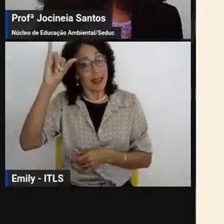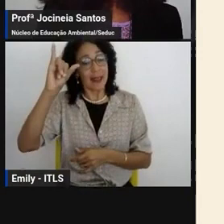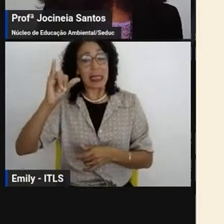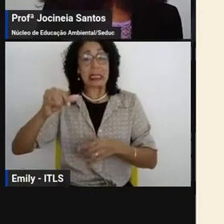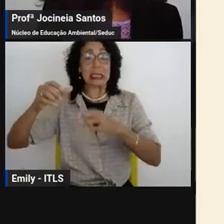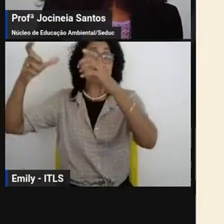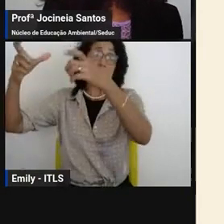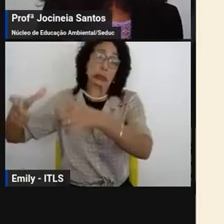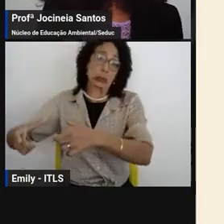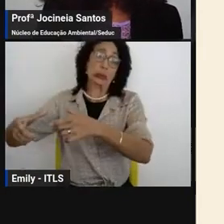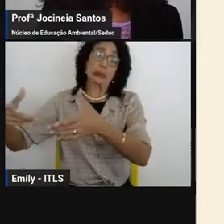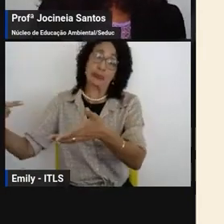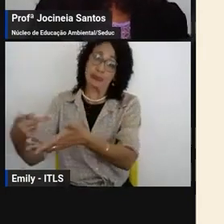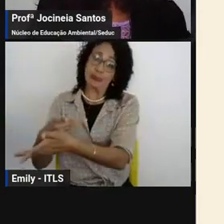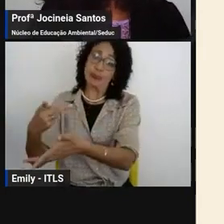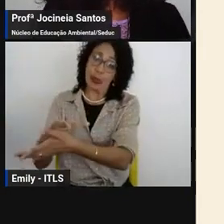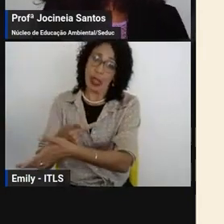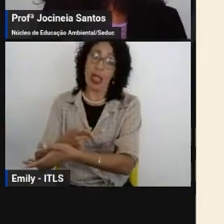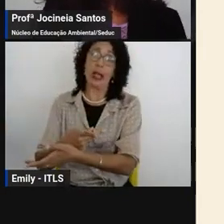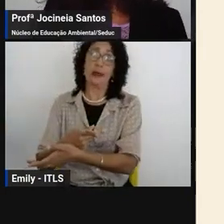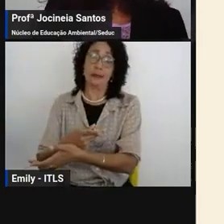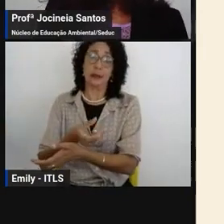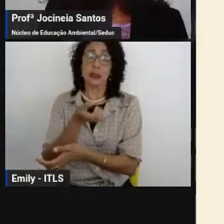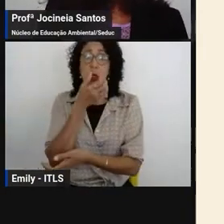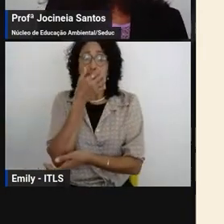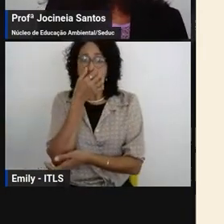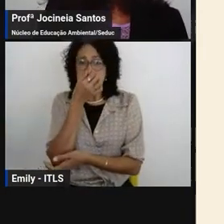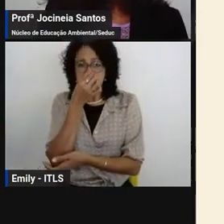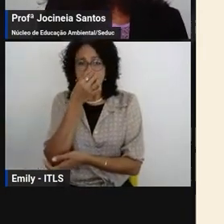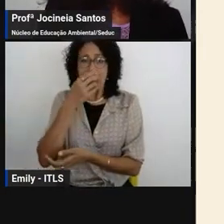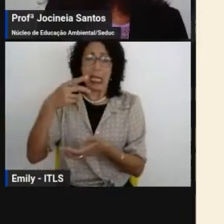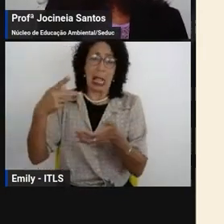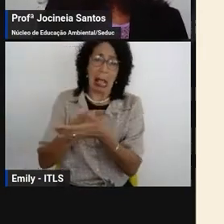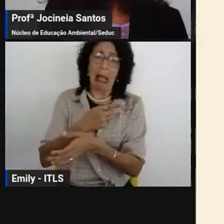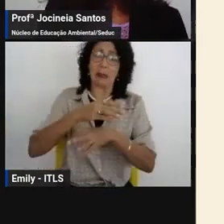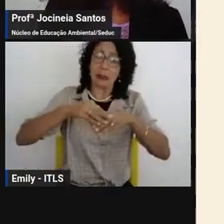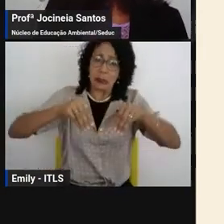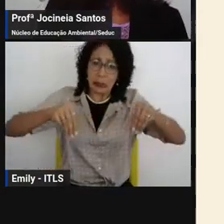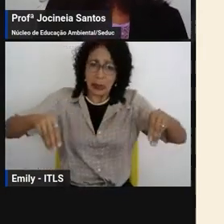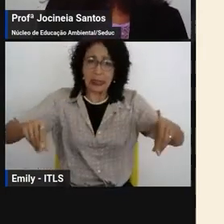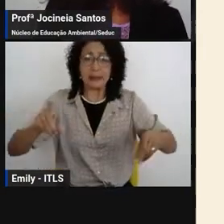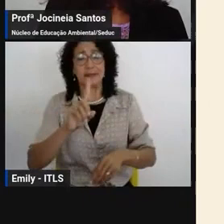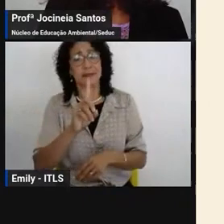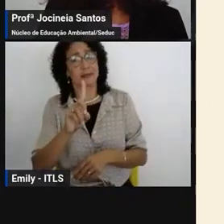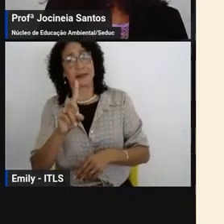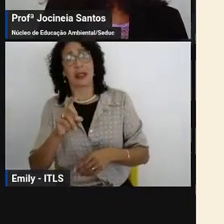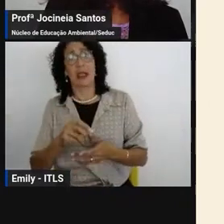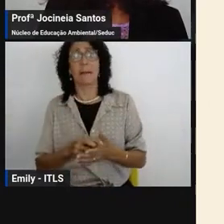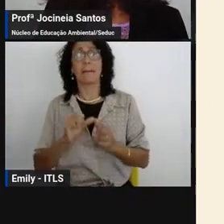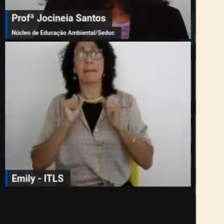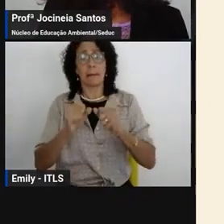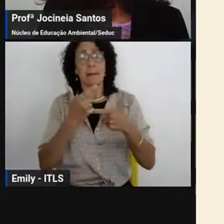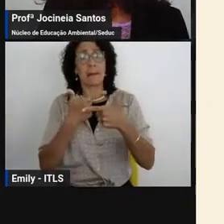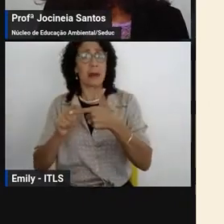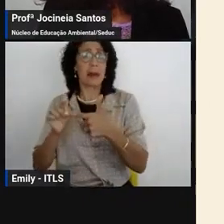sanitários situações que podem acarretar em danos ambientais e a qualidade de vida da população